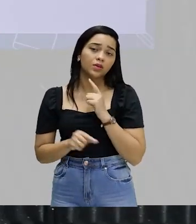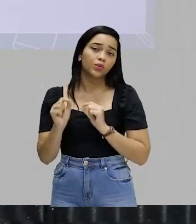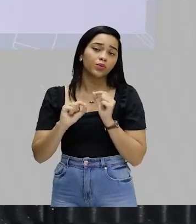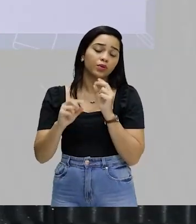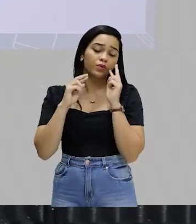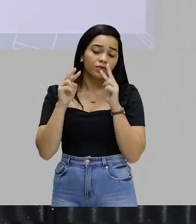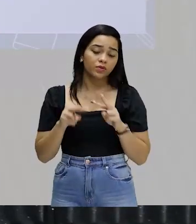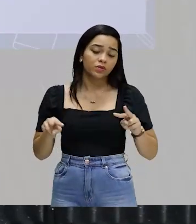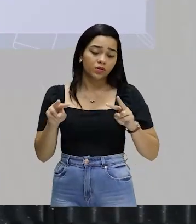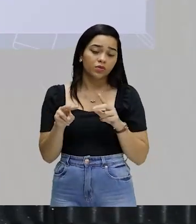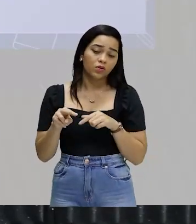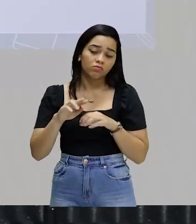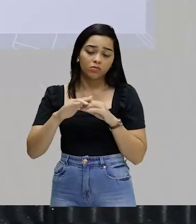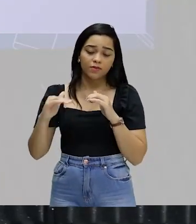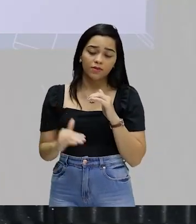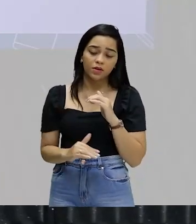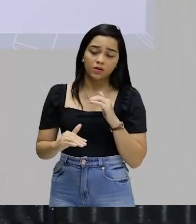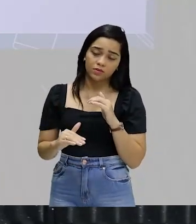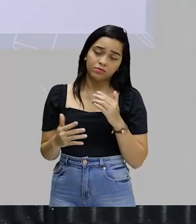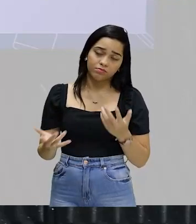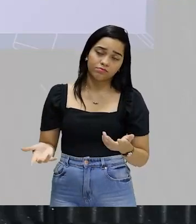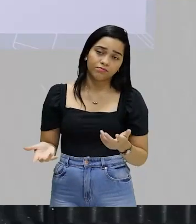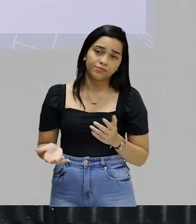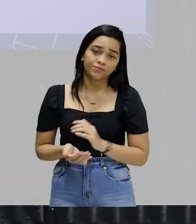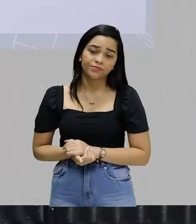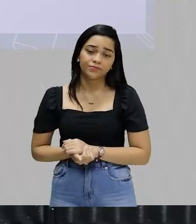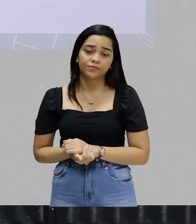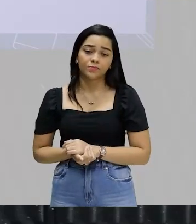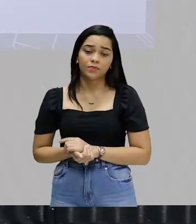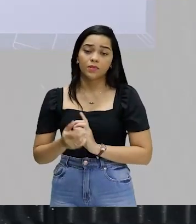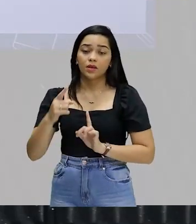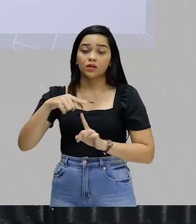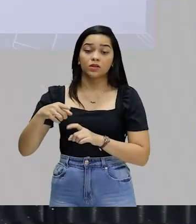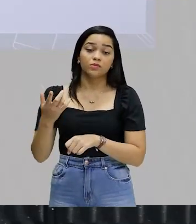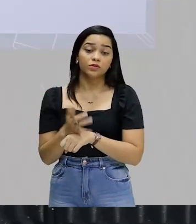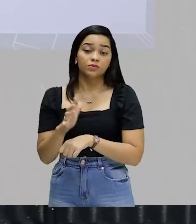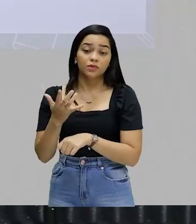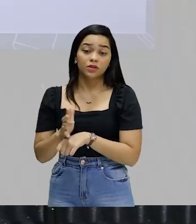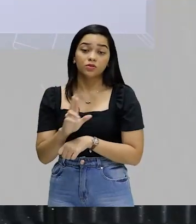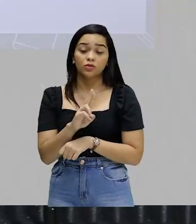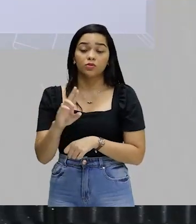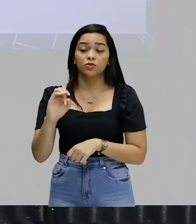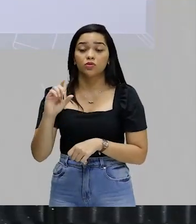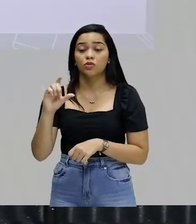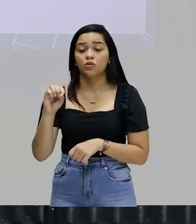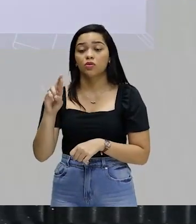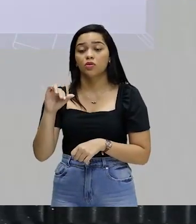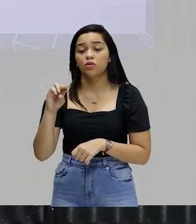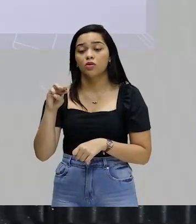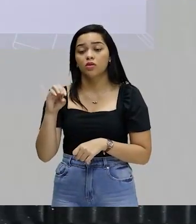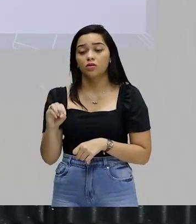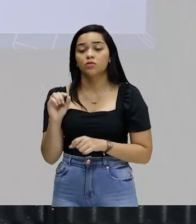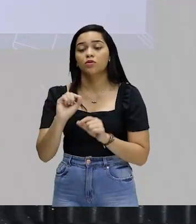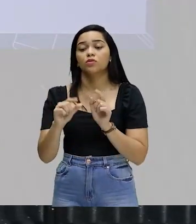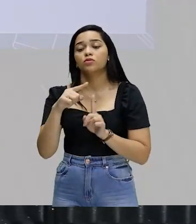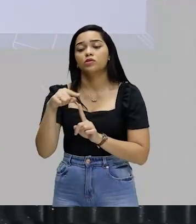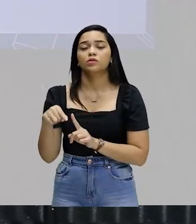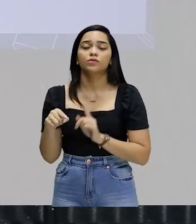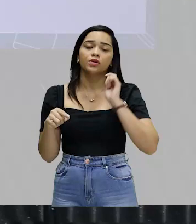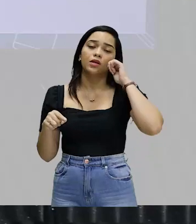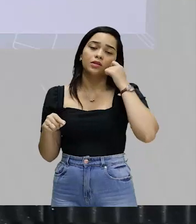ser vistas como inferiores ou subalternas. Esse tipo de prática, chamada de colorismo, que é um tipo de racismo,